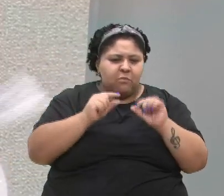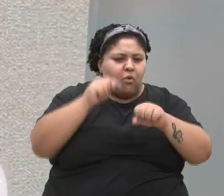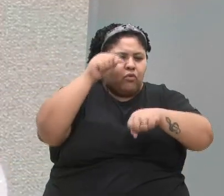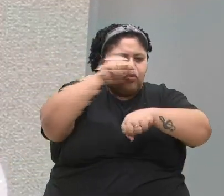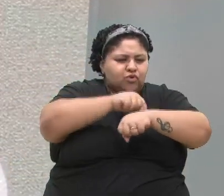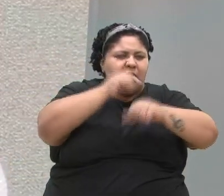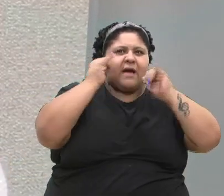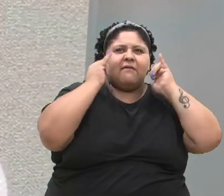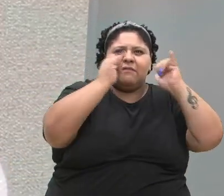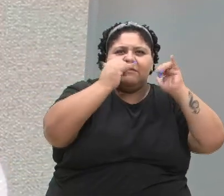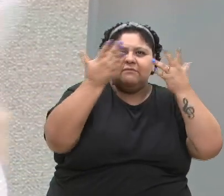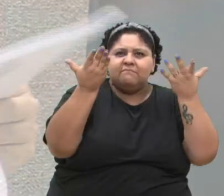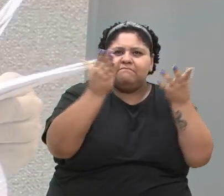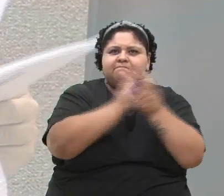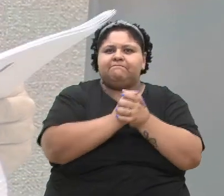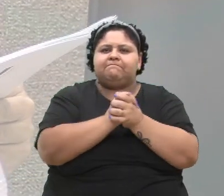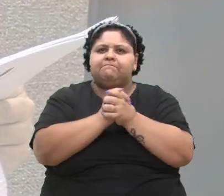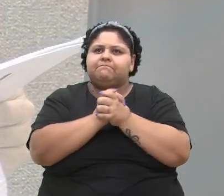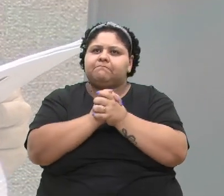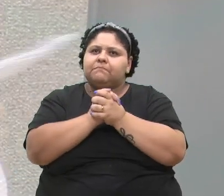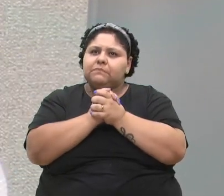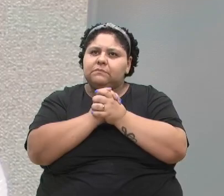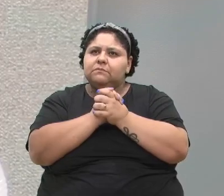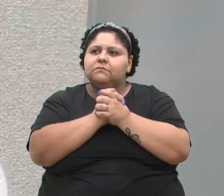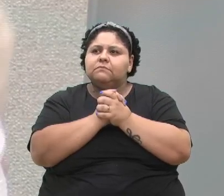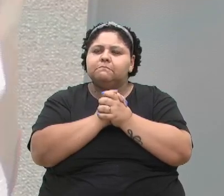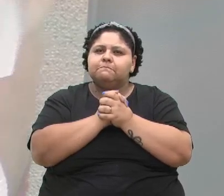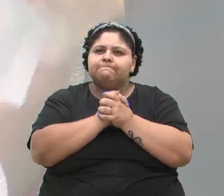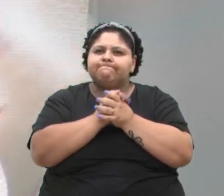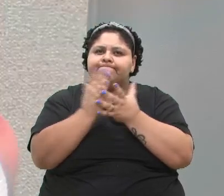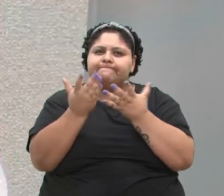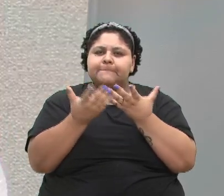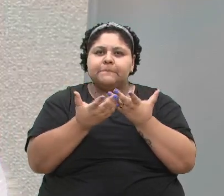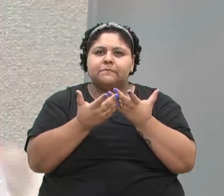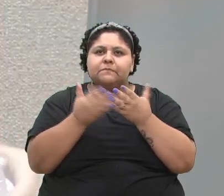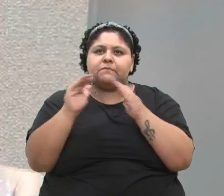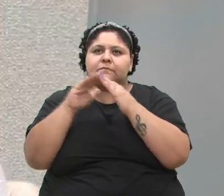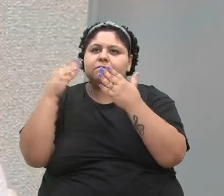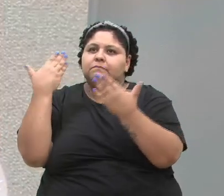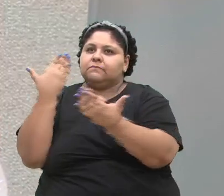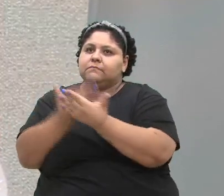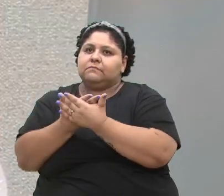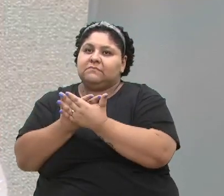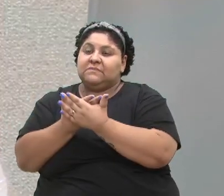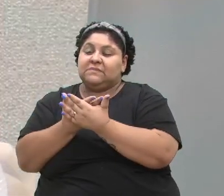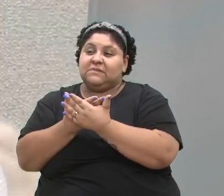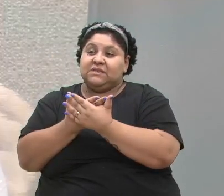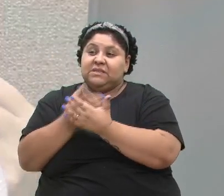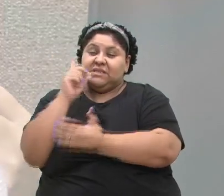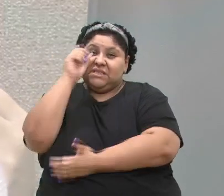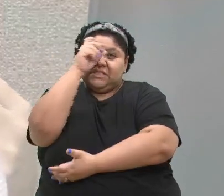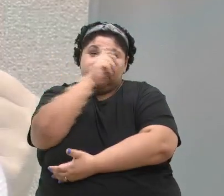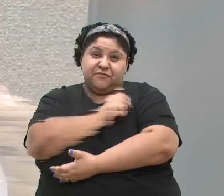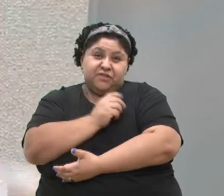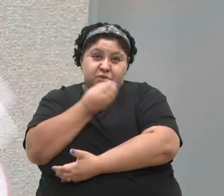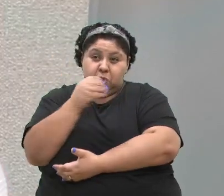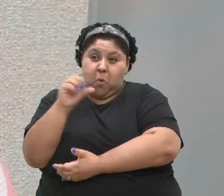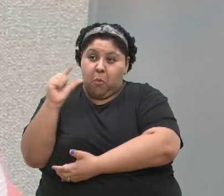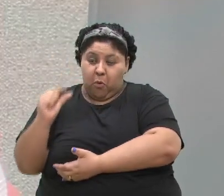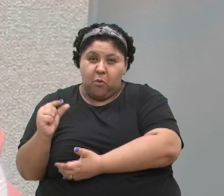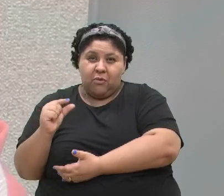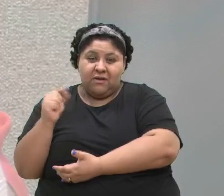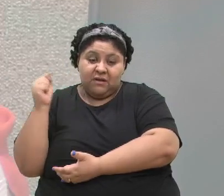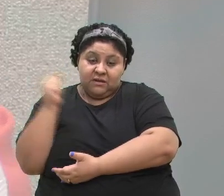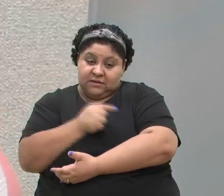ônibus, onde as escolas são precárias ou poucas. Isso é